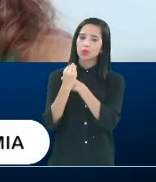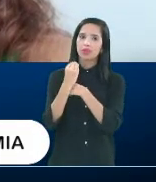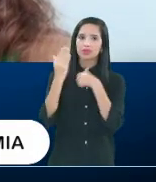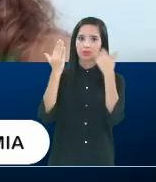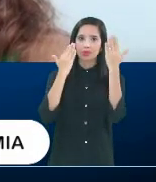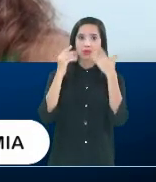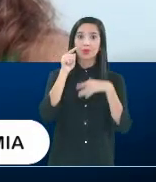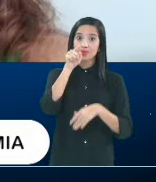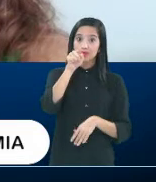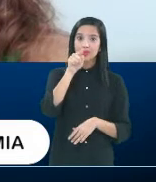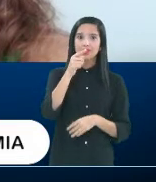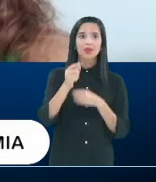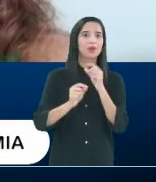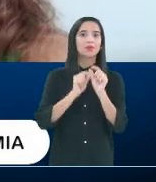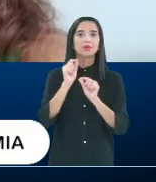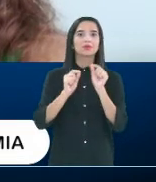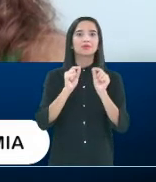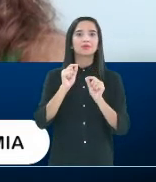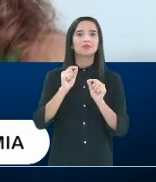procedimento, doutora?